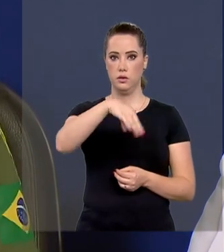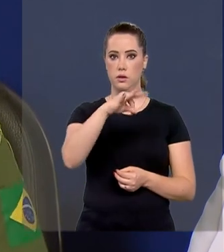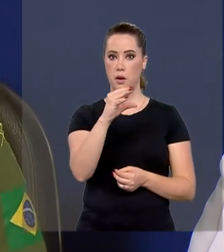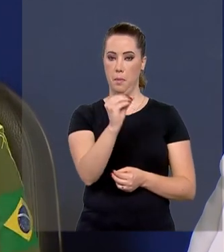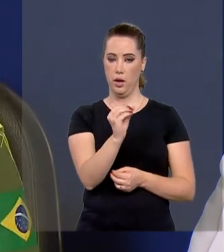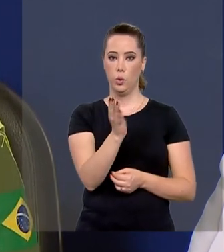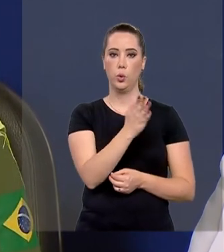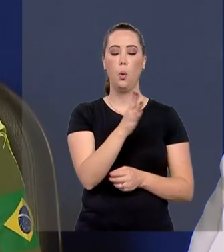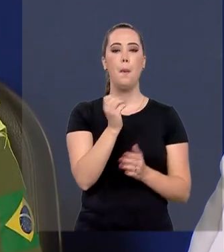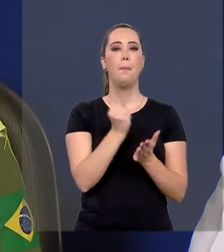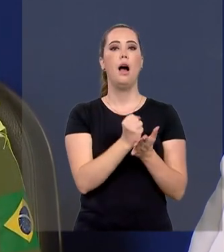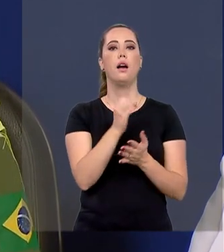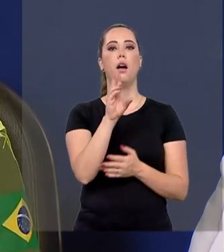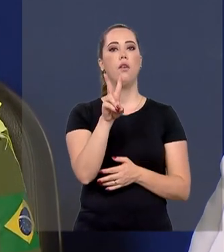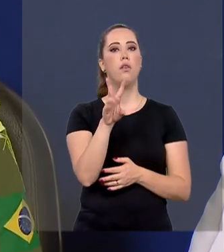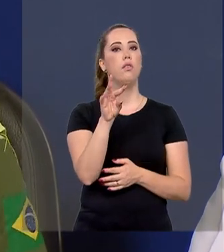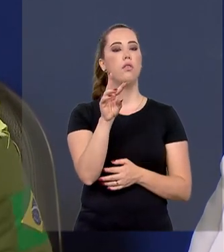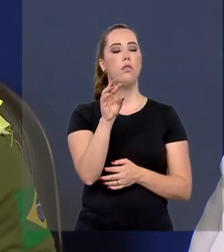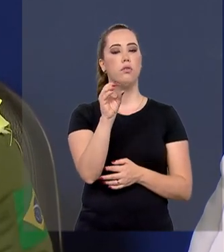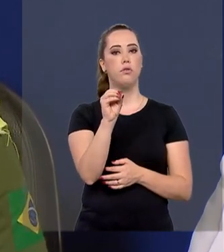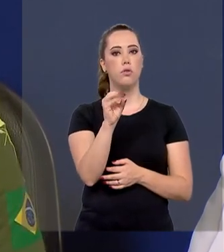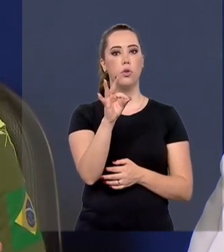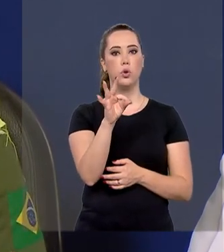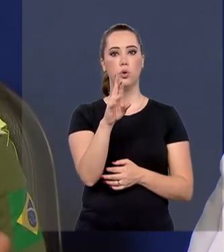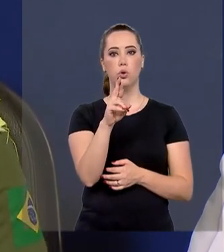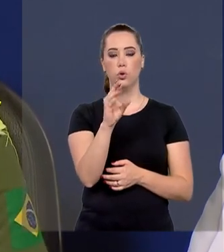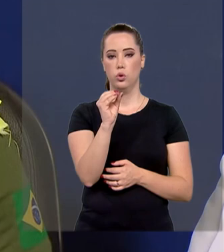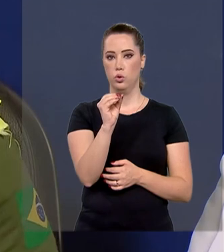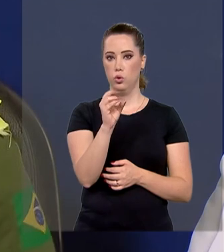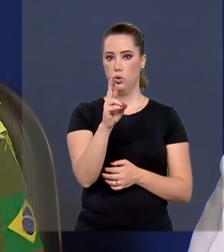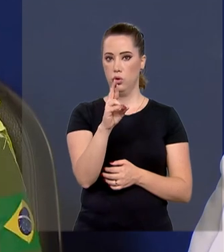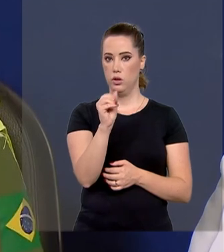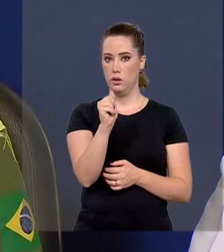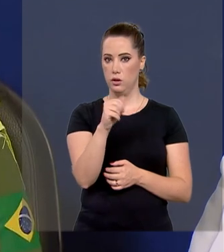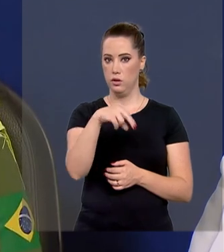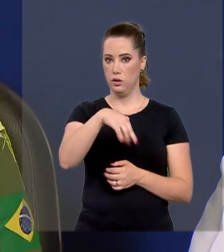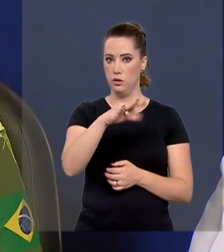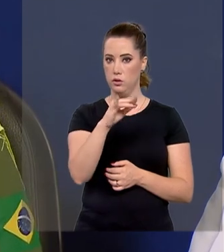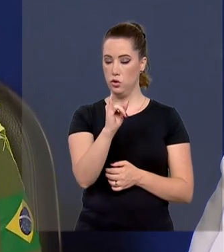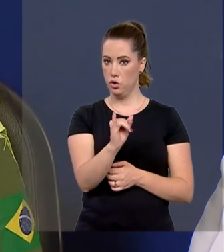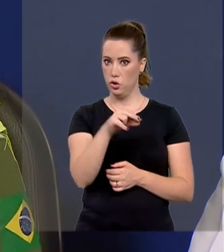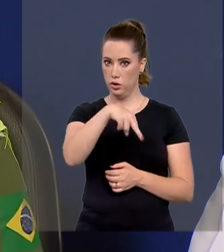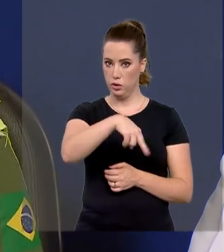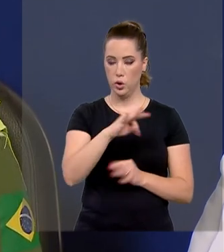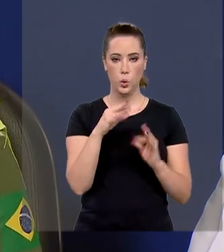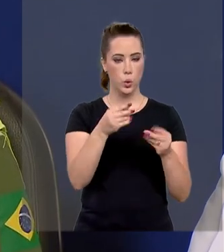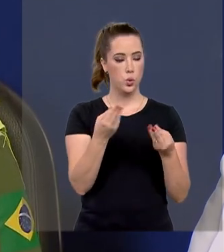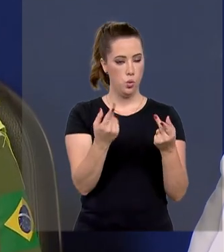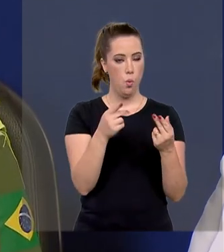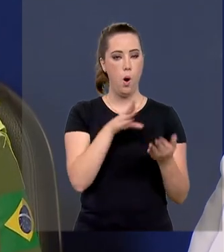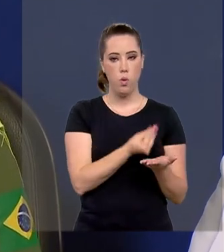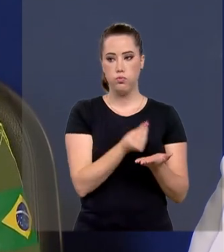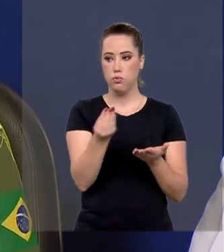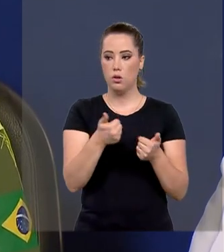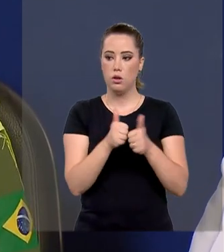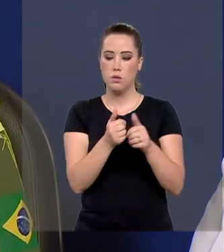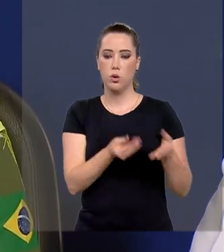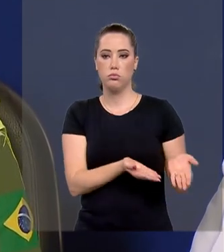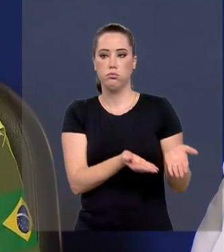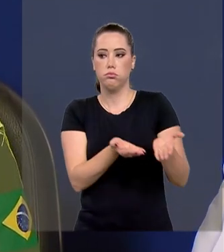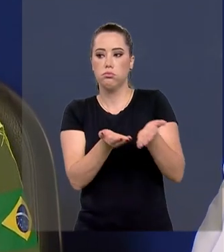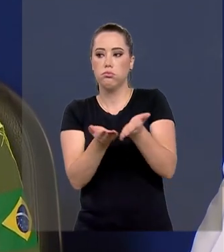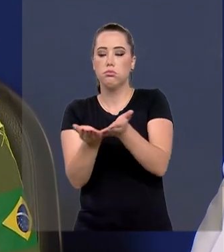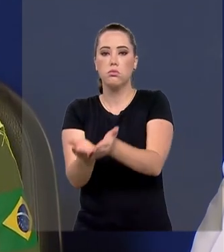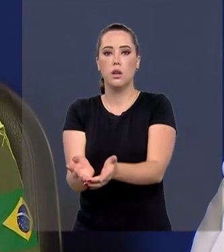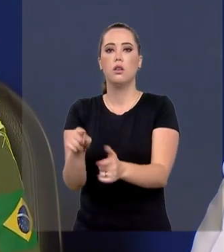e já estão fazendo negociações até com outros estados para também caminhar para lá. O mesmo vai se dar com o caso de Sergipe,